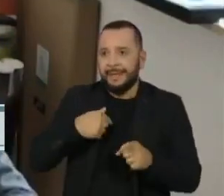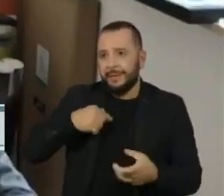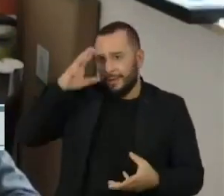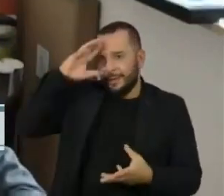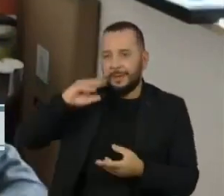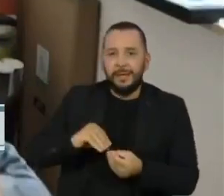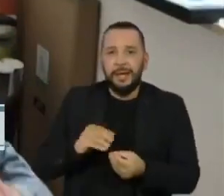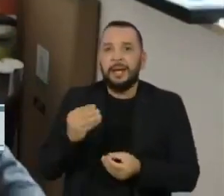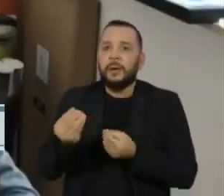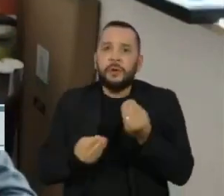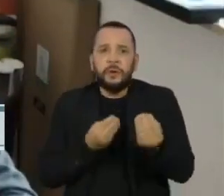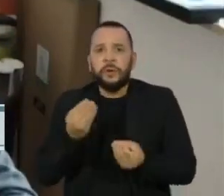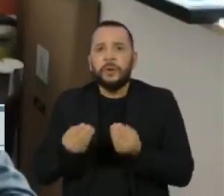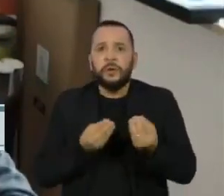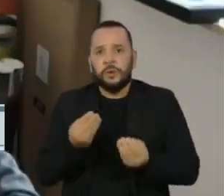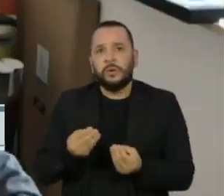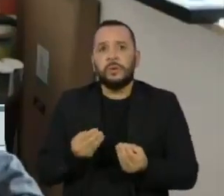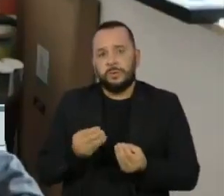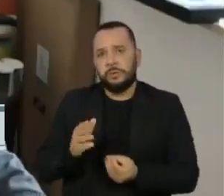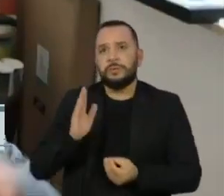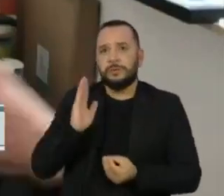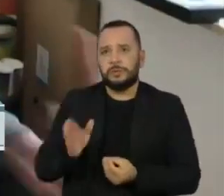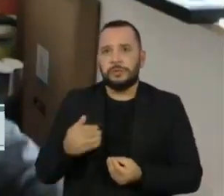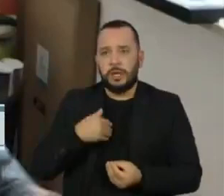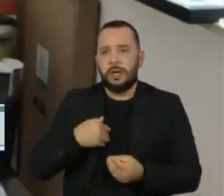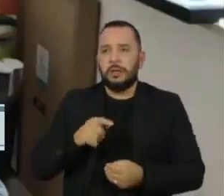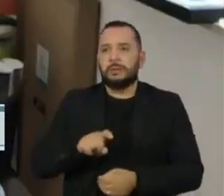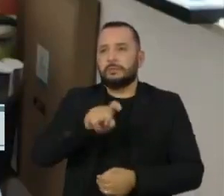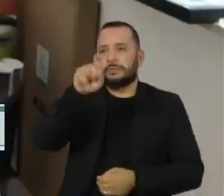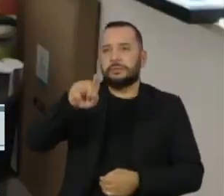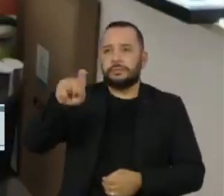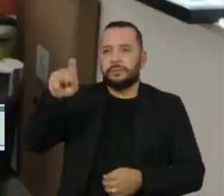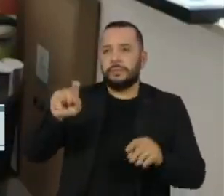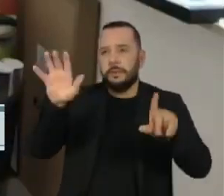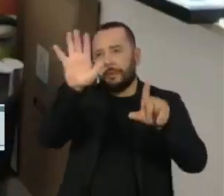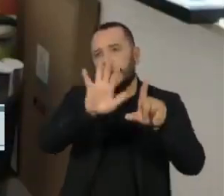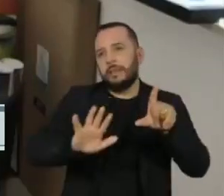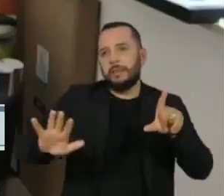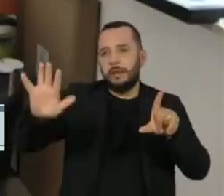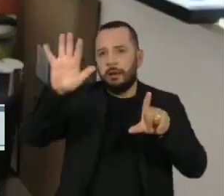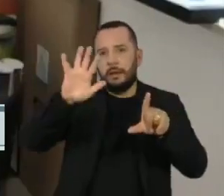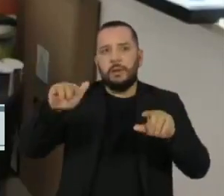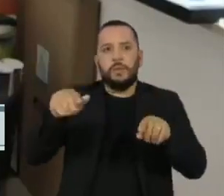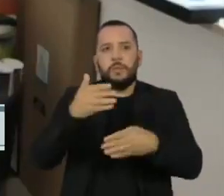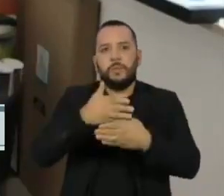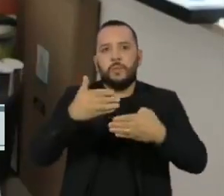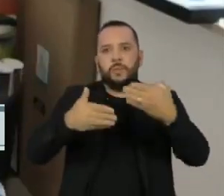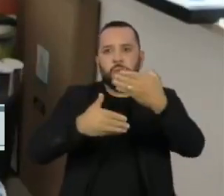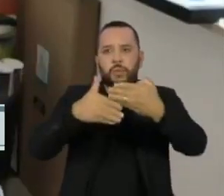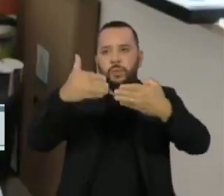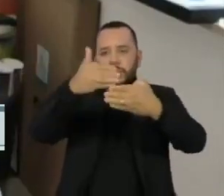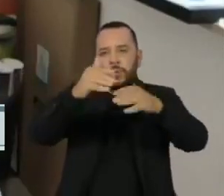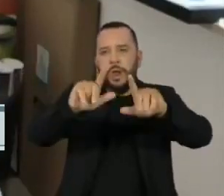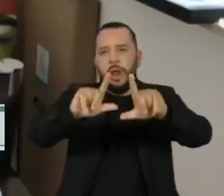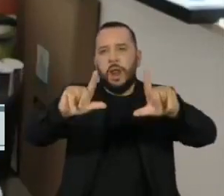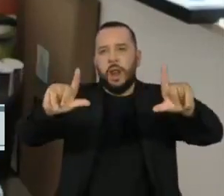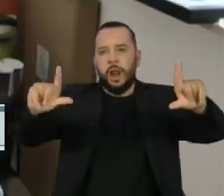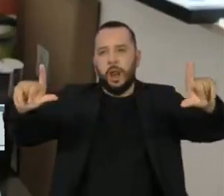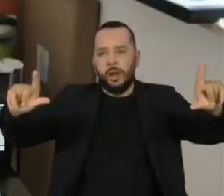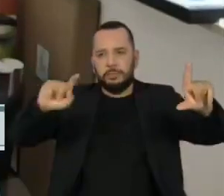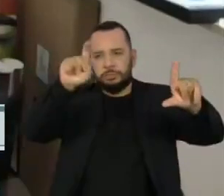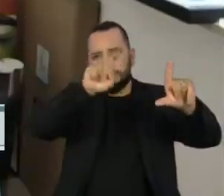mais como funciona a produção de um painel, de um mural. Então, o funcionamento